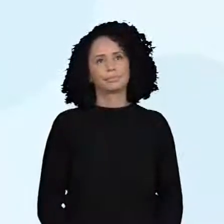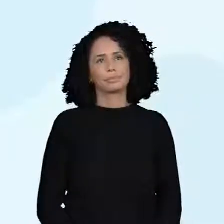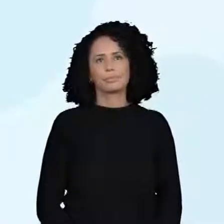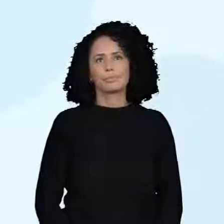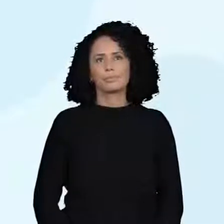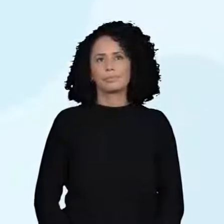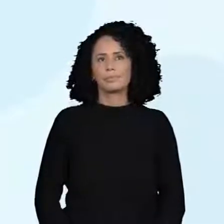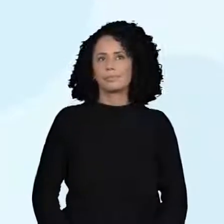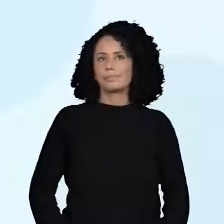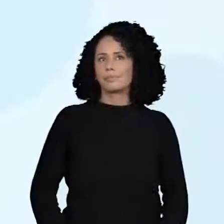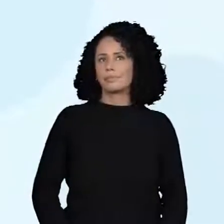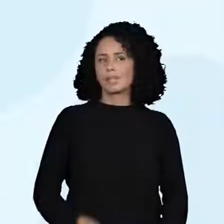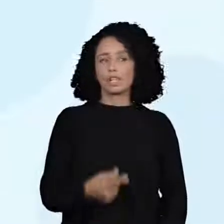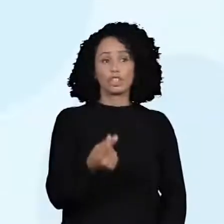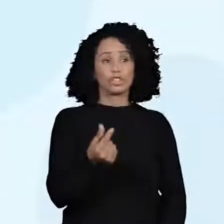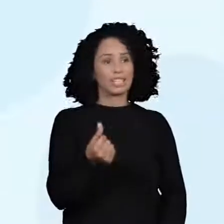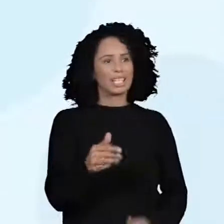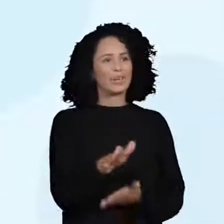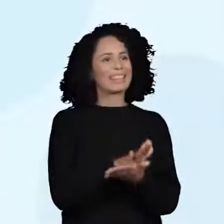Ok? Sem dinheiro.